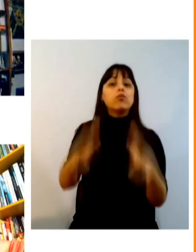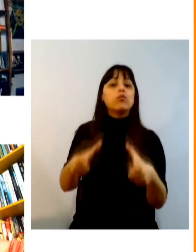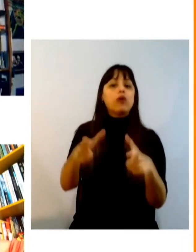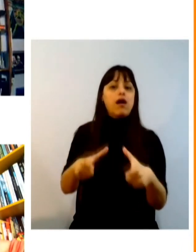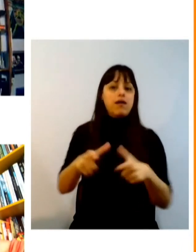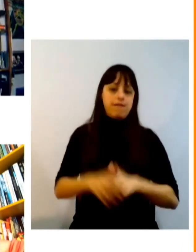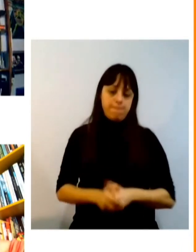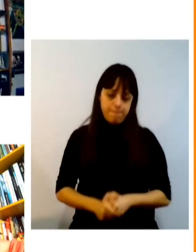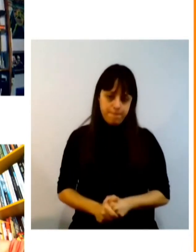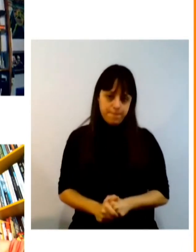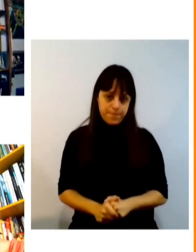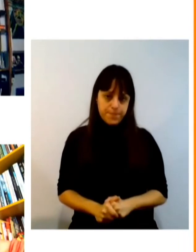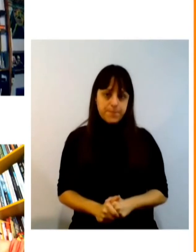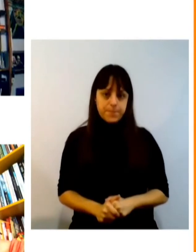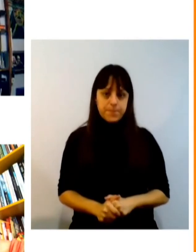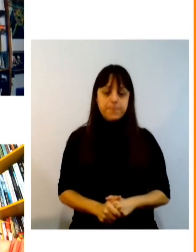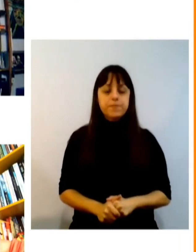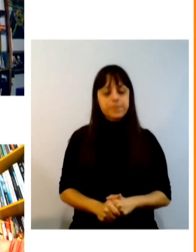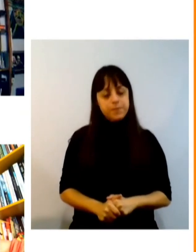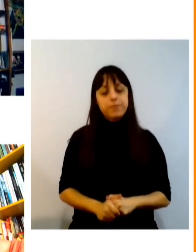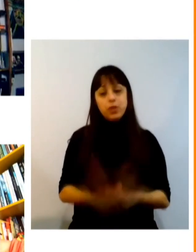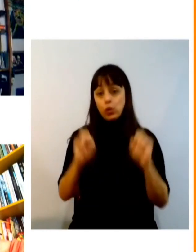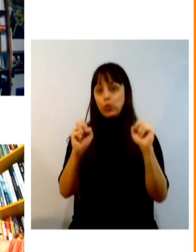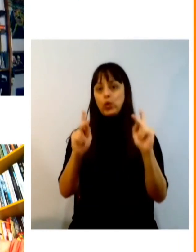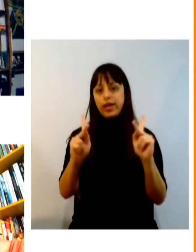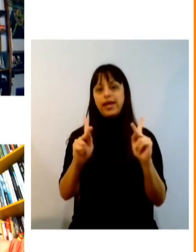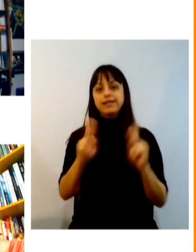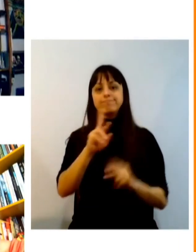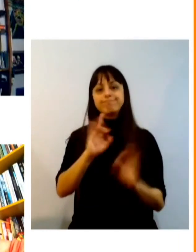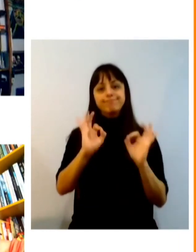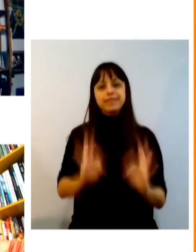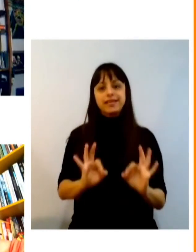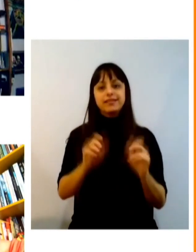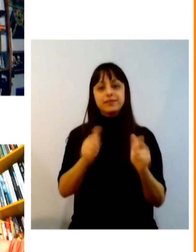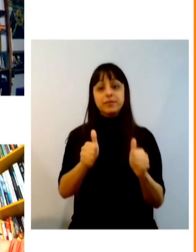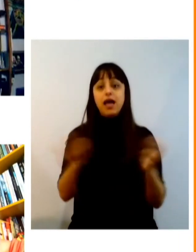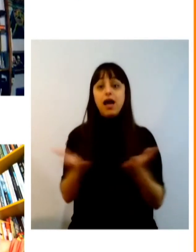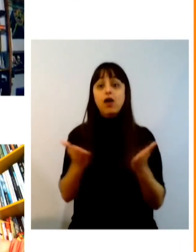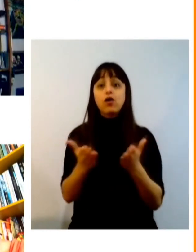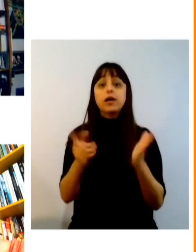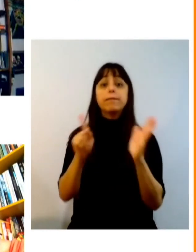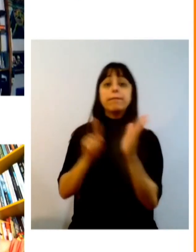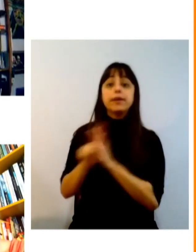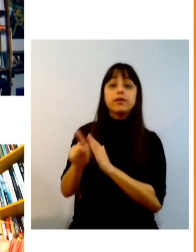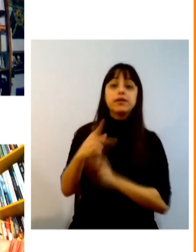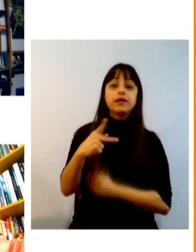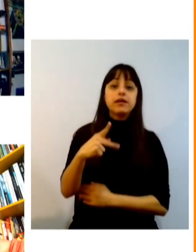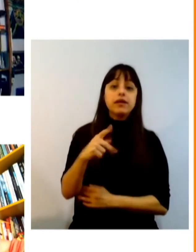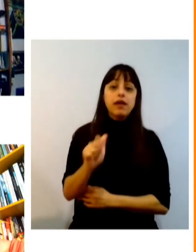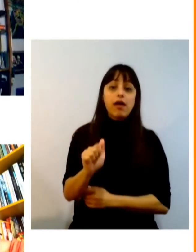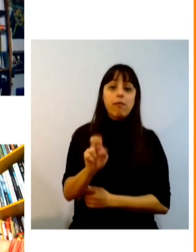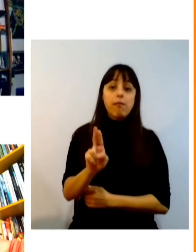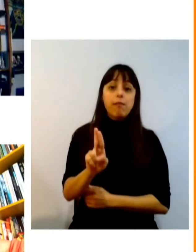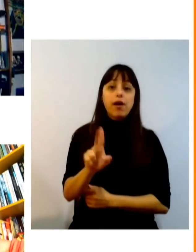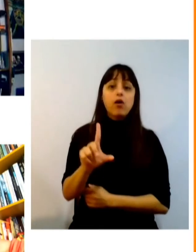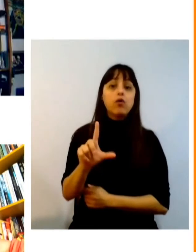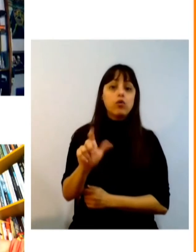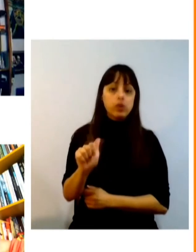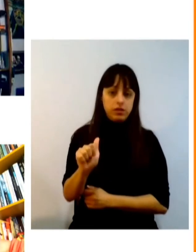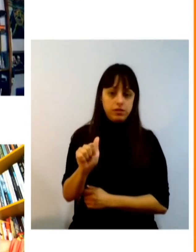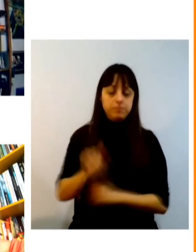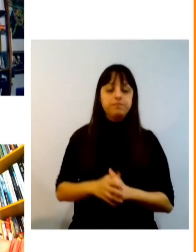tá certo agora eu vou encaminhar uma aqui para a Paula que diz respeito a